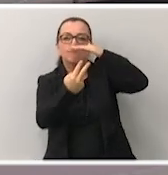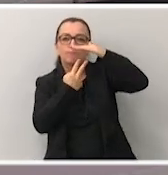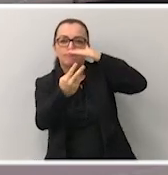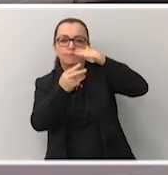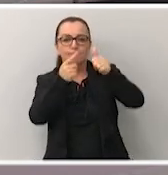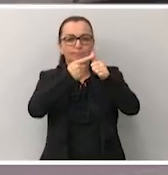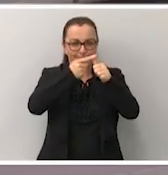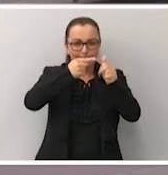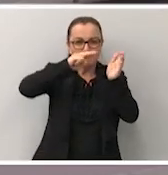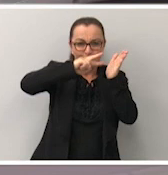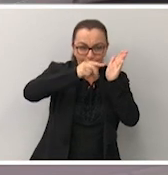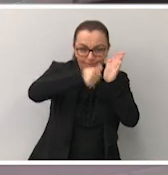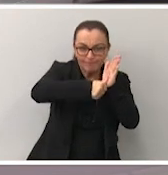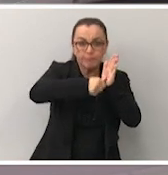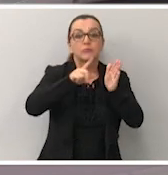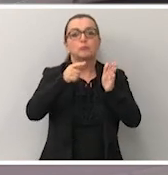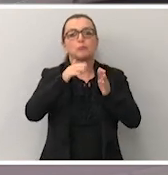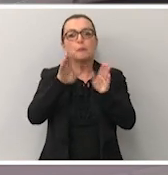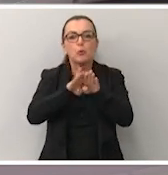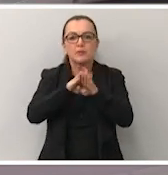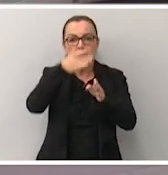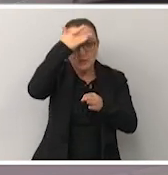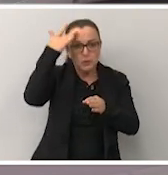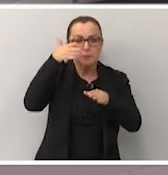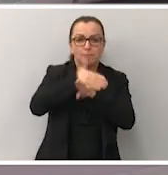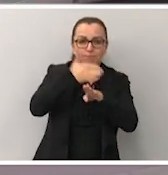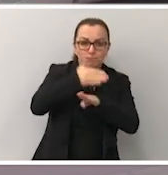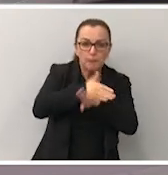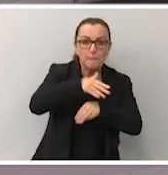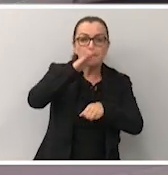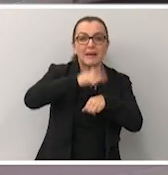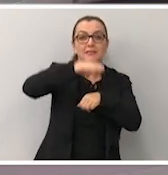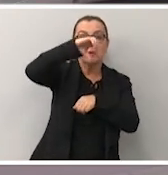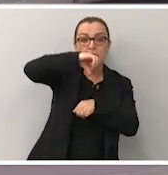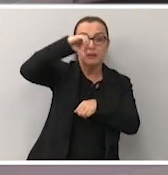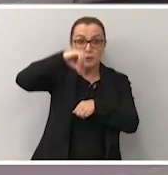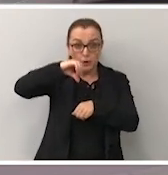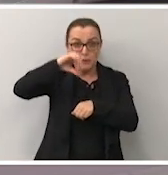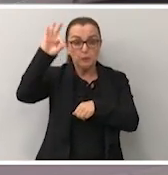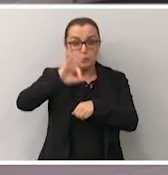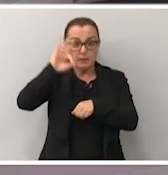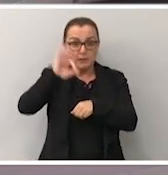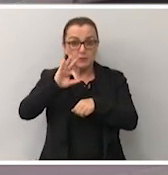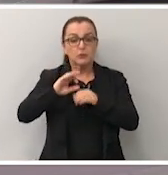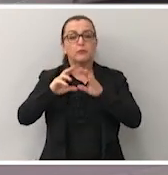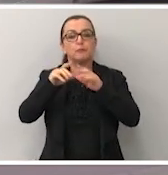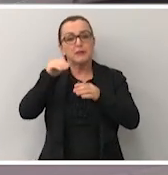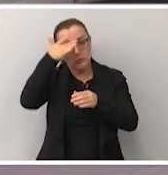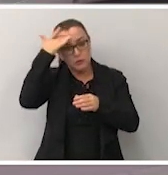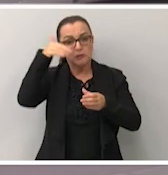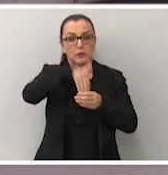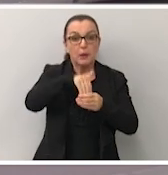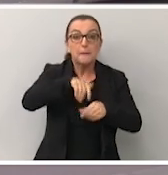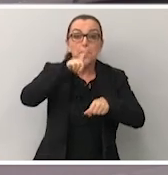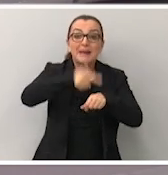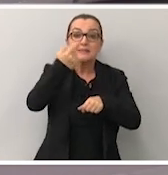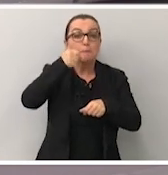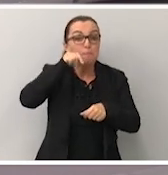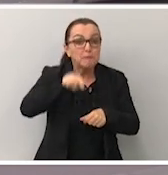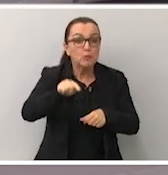.700 eleitores, o que representa mais de 99% do total. Mas 1